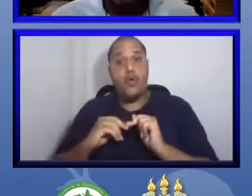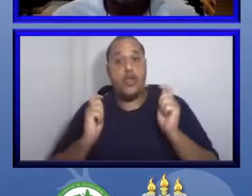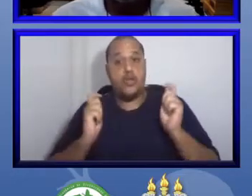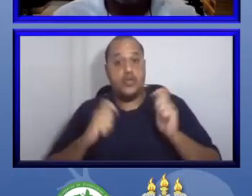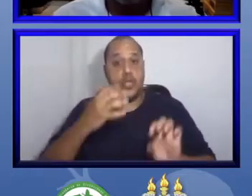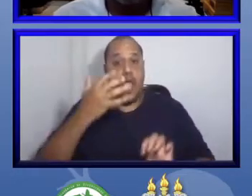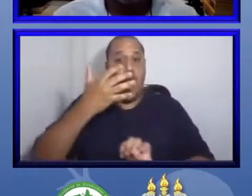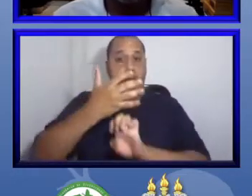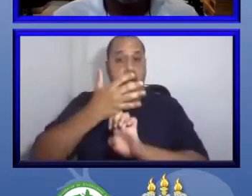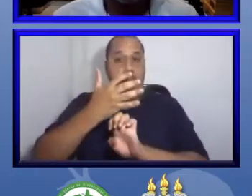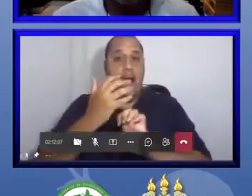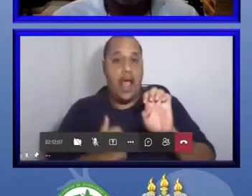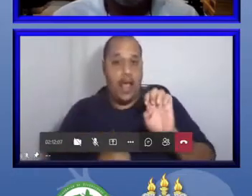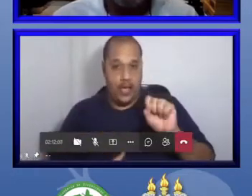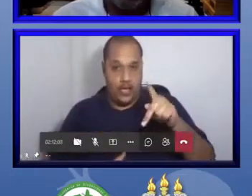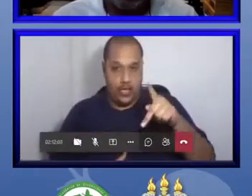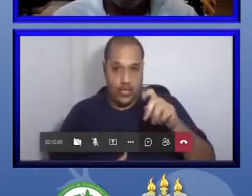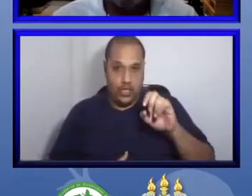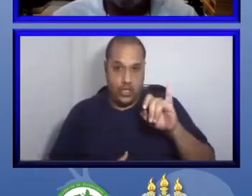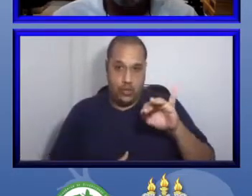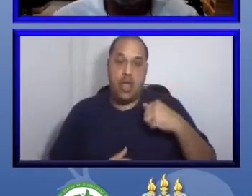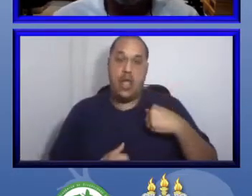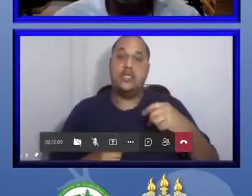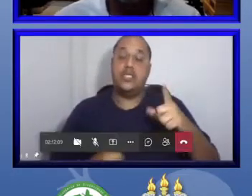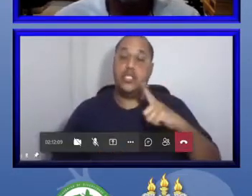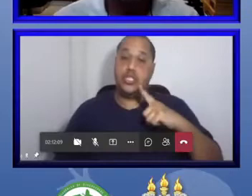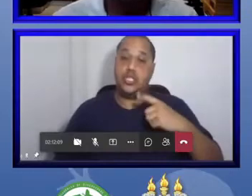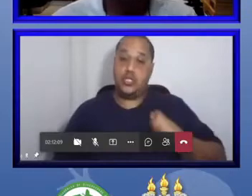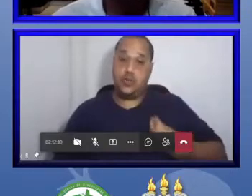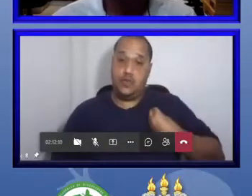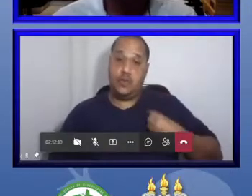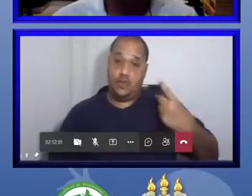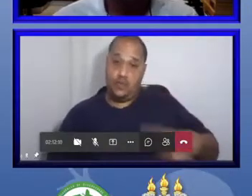que ocorrem no nosso país. Próximo.